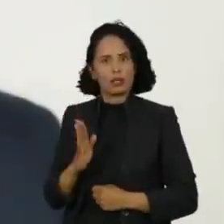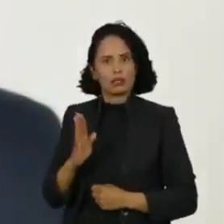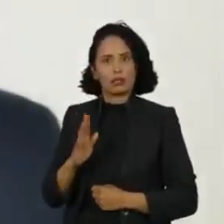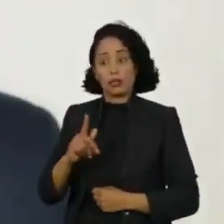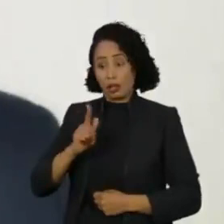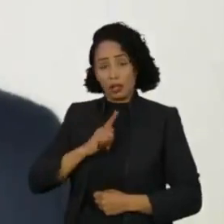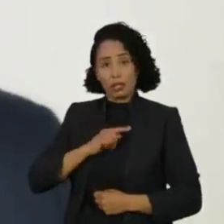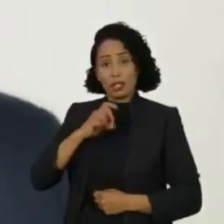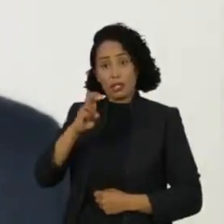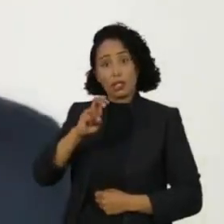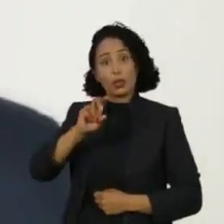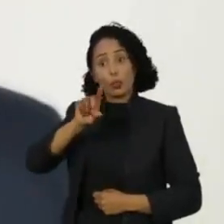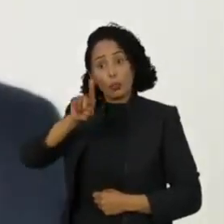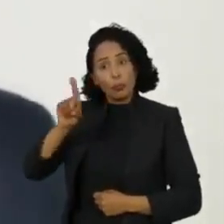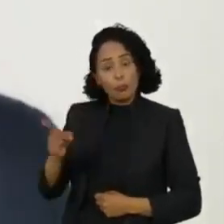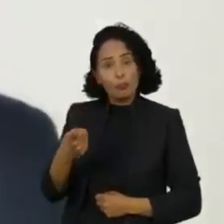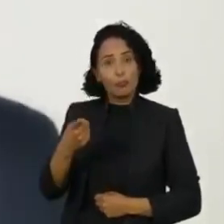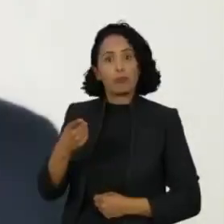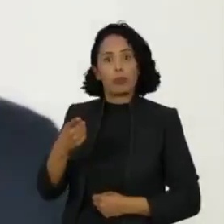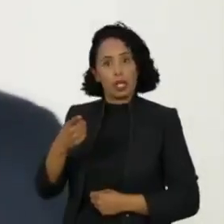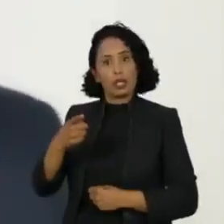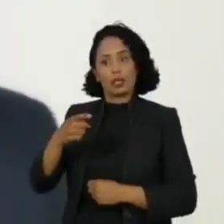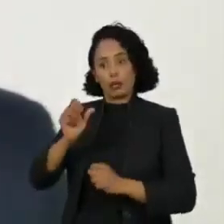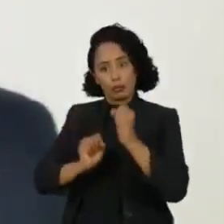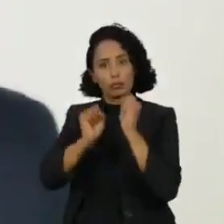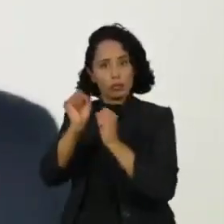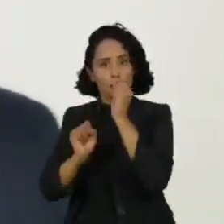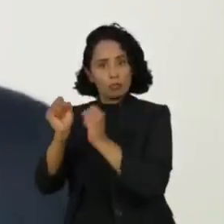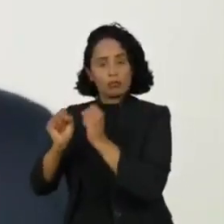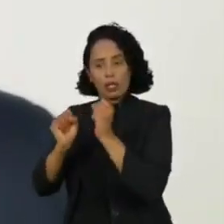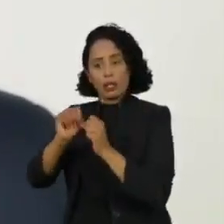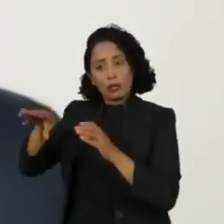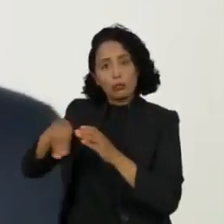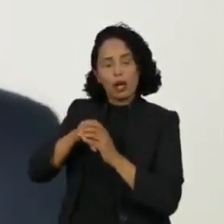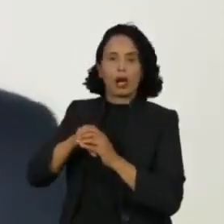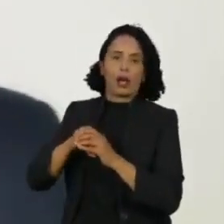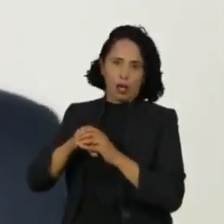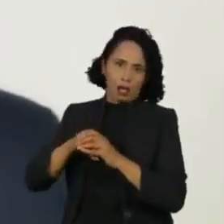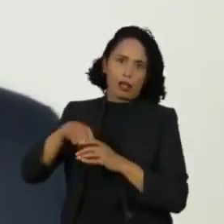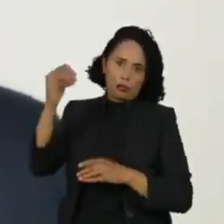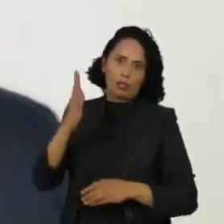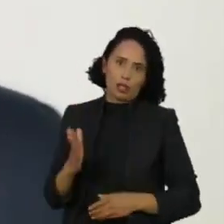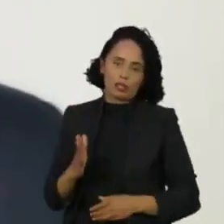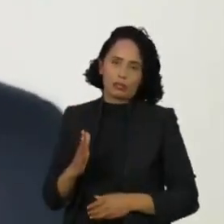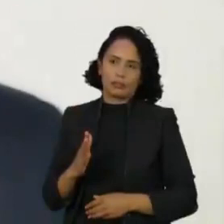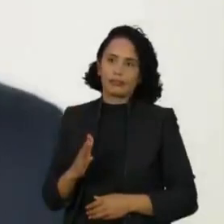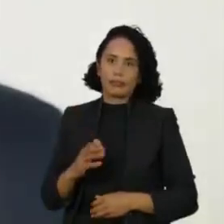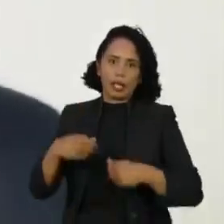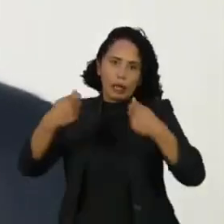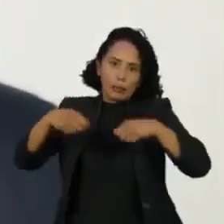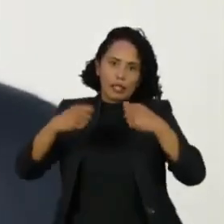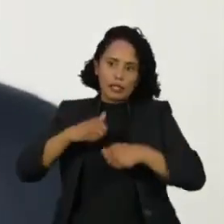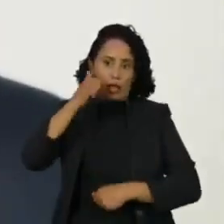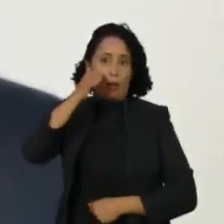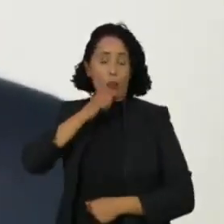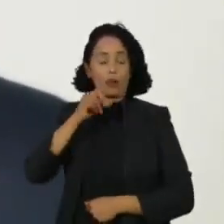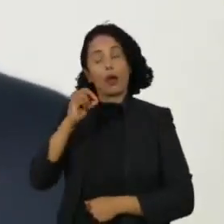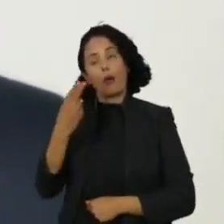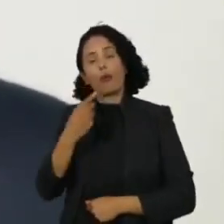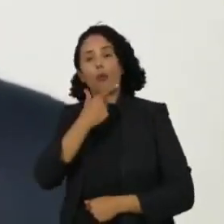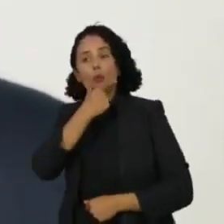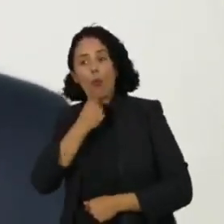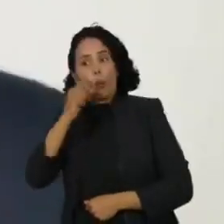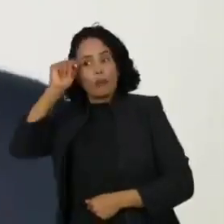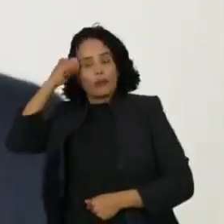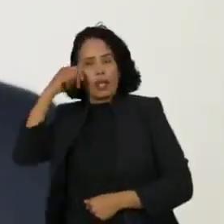empresas de um país miscigenado, um presidente ou uma presidenta negra. Então, isso dá a dimensão da dificuldade dessa